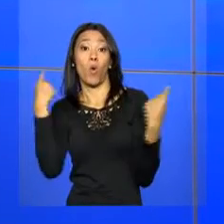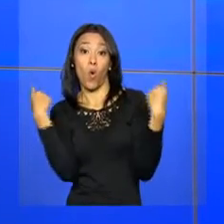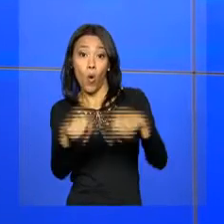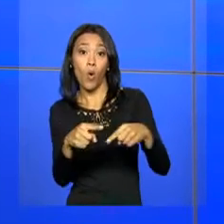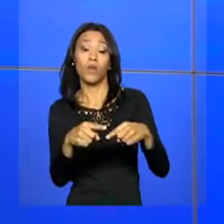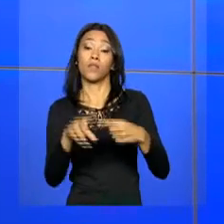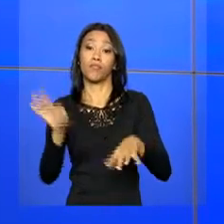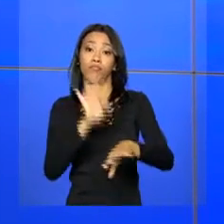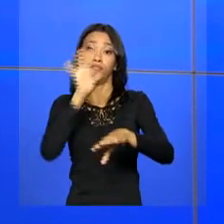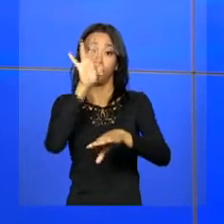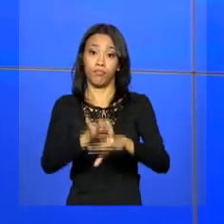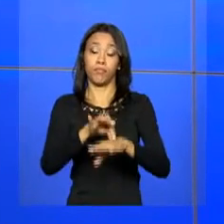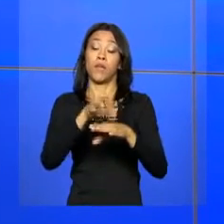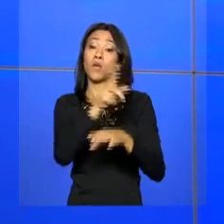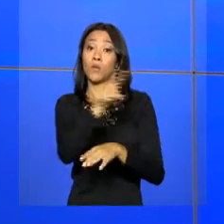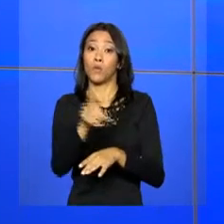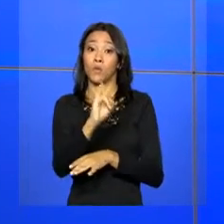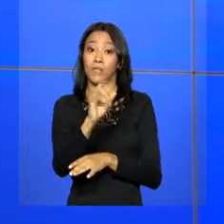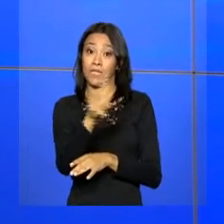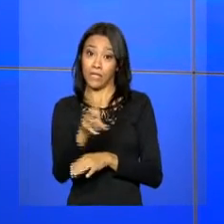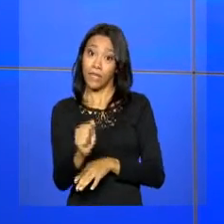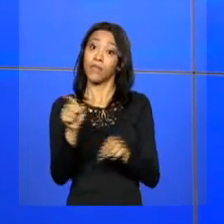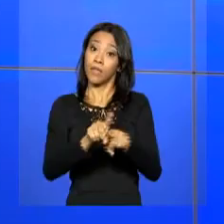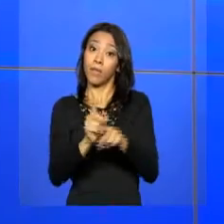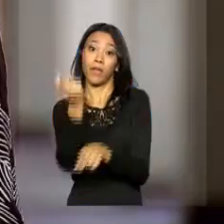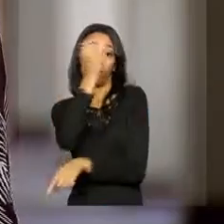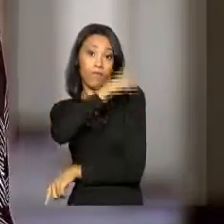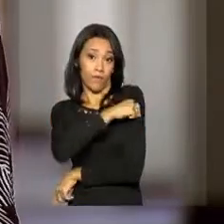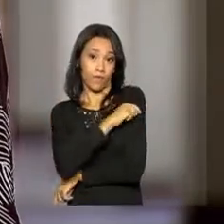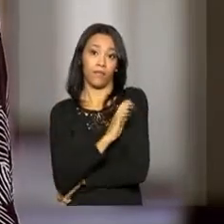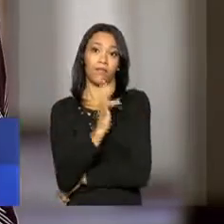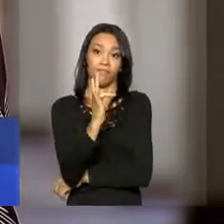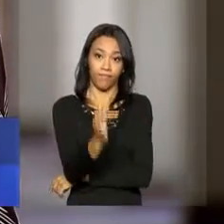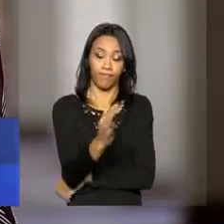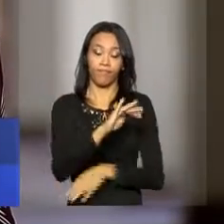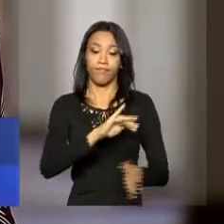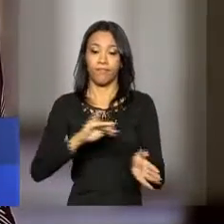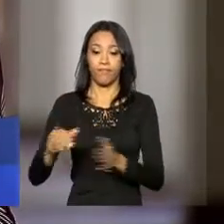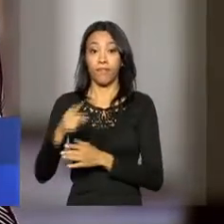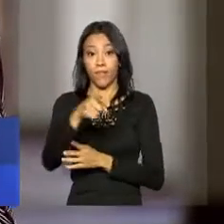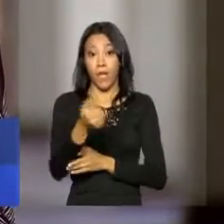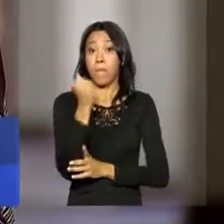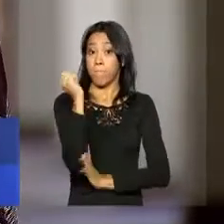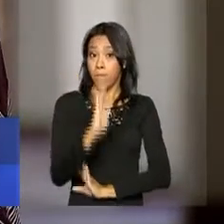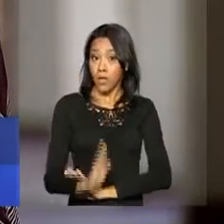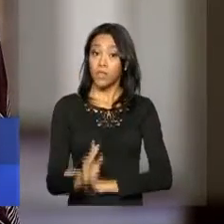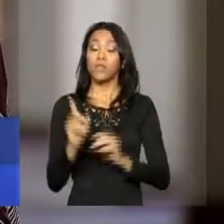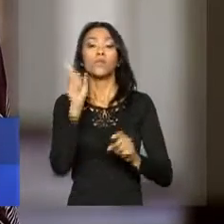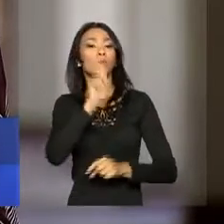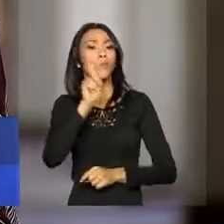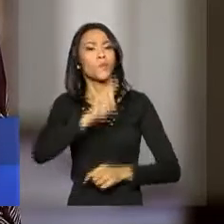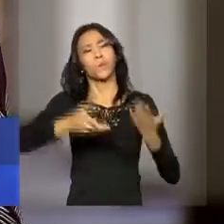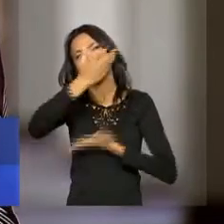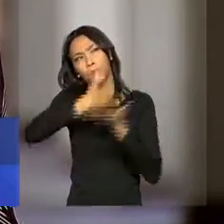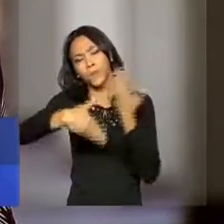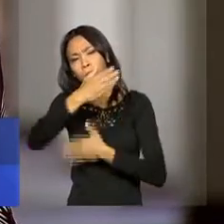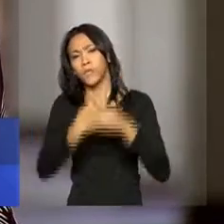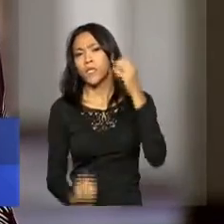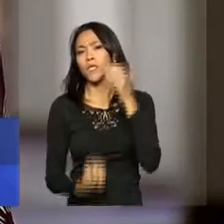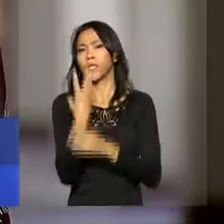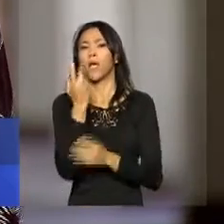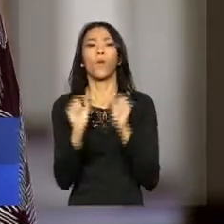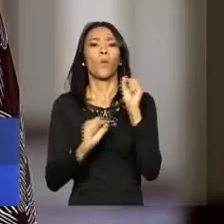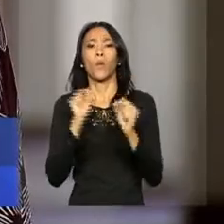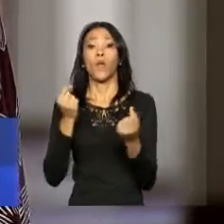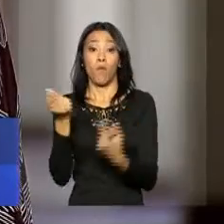e no desenvolvimento de uma vacina para a doença. Brasil e Estados Unidos devem trabalhar juntos na criação de uma vacina